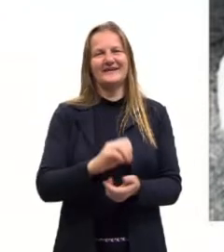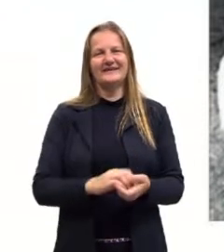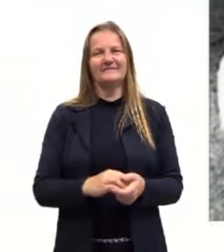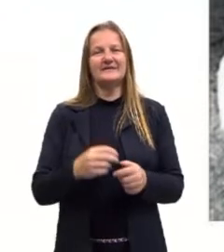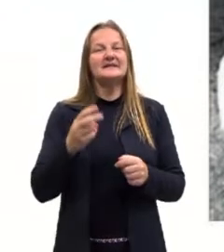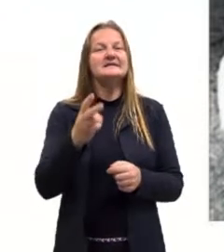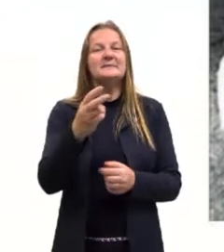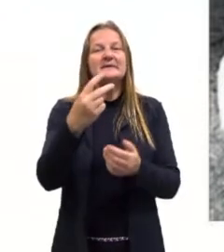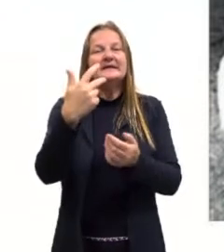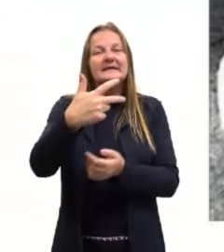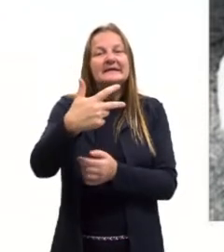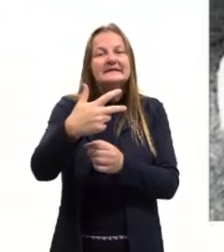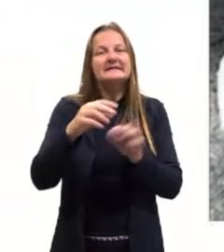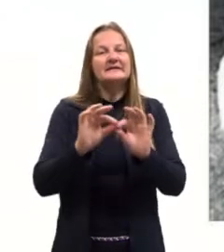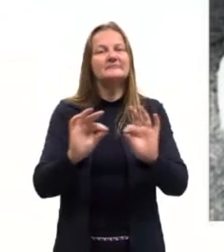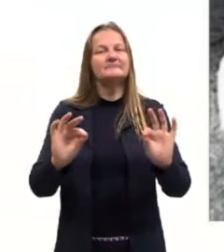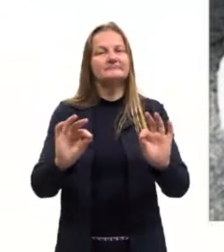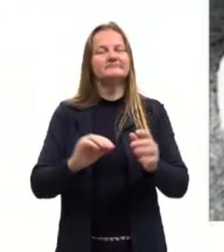pessoa do singular.